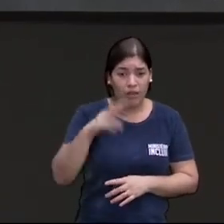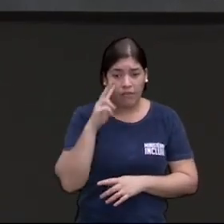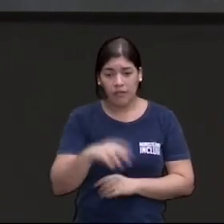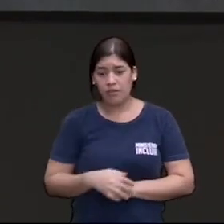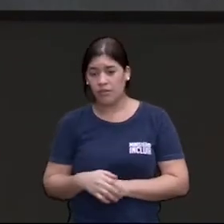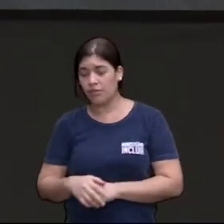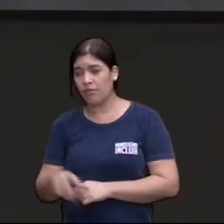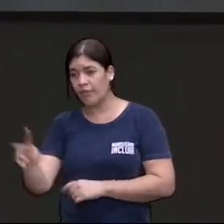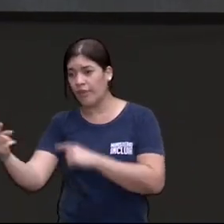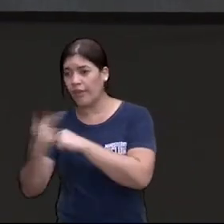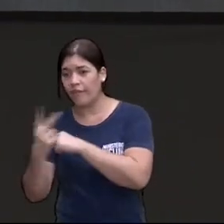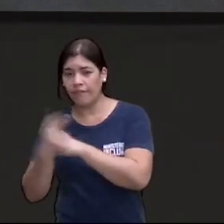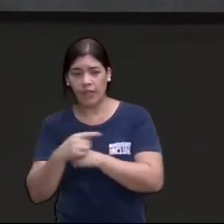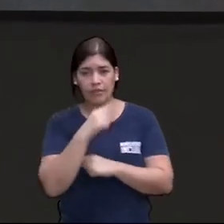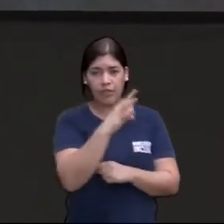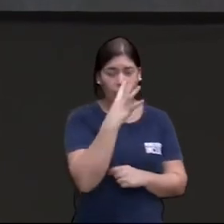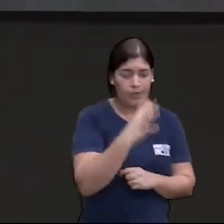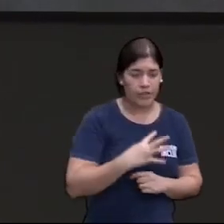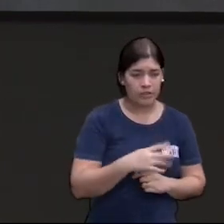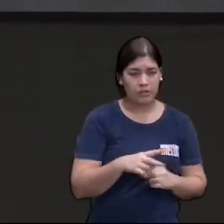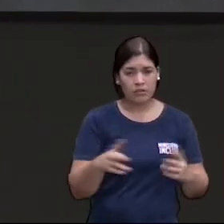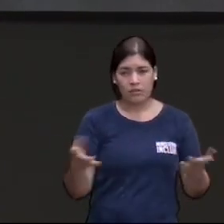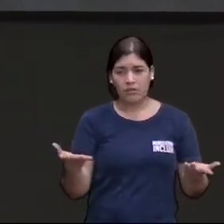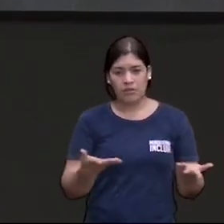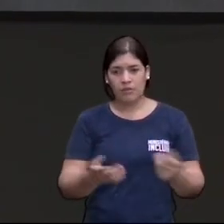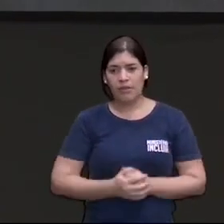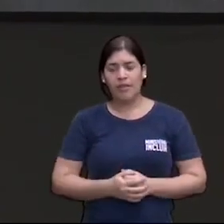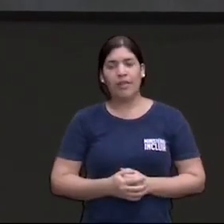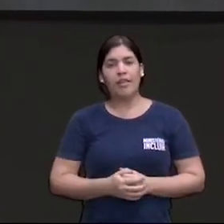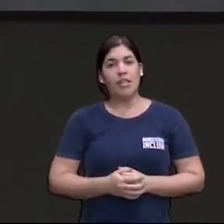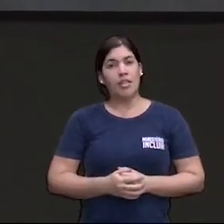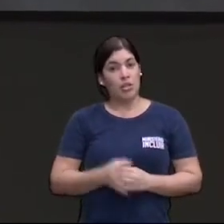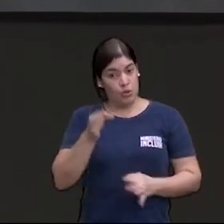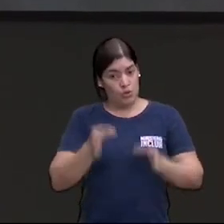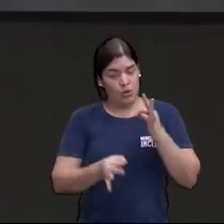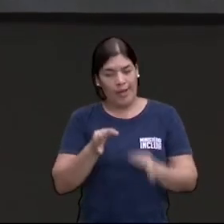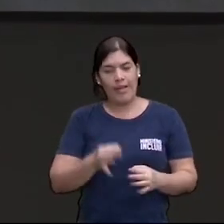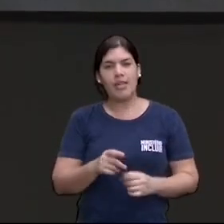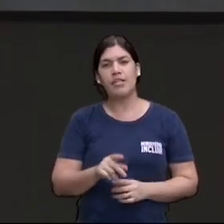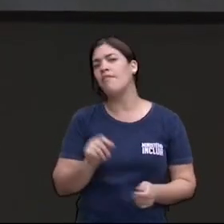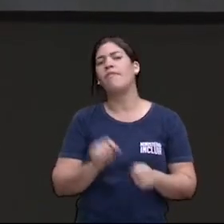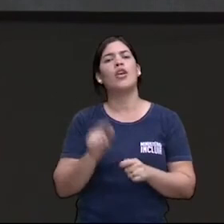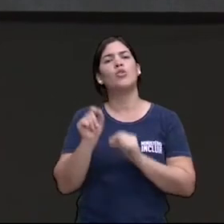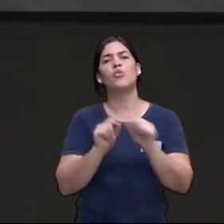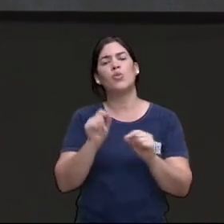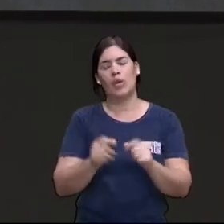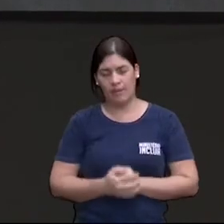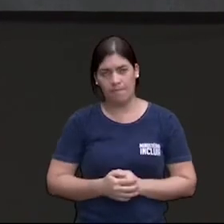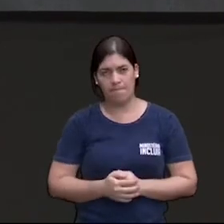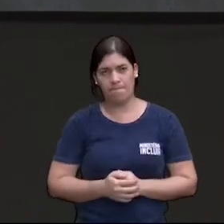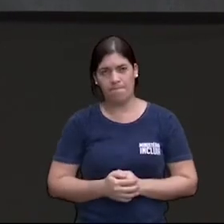defesa e a promotoria e finalmente ele como juiz aplicou uma